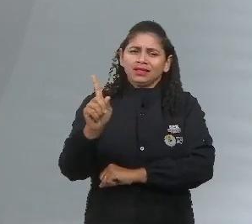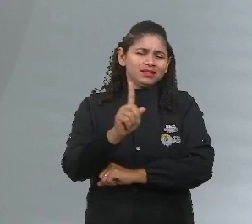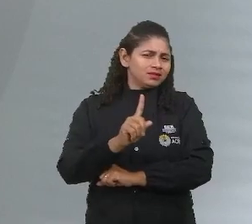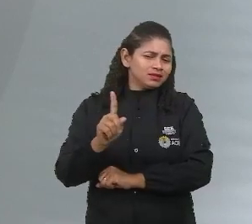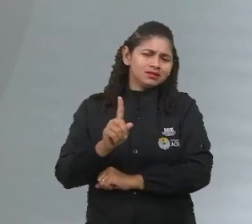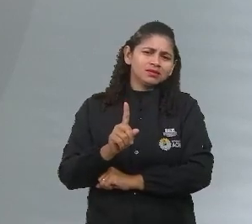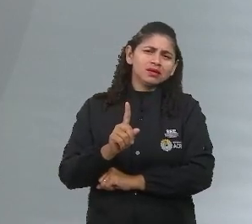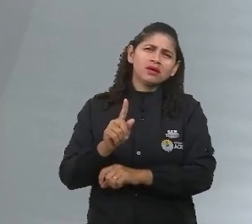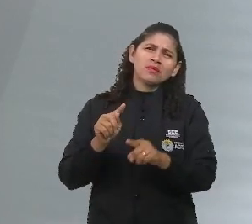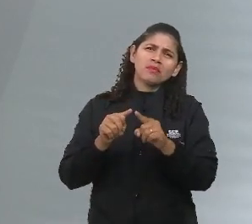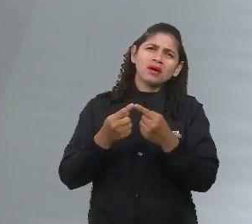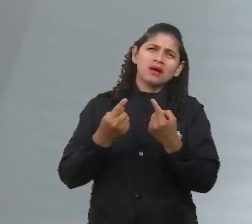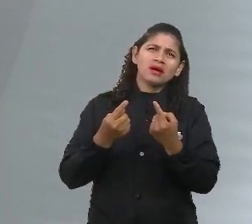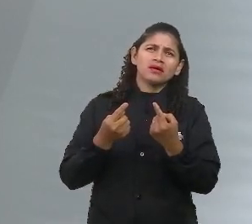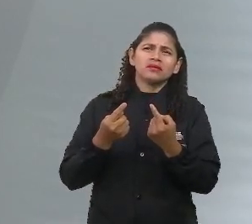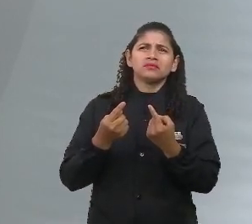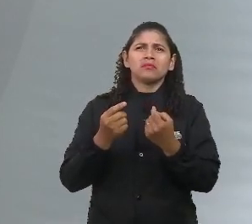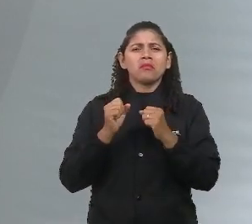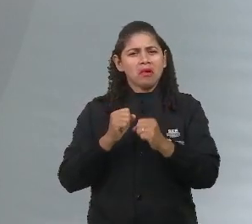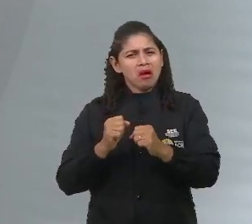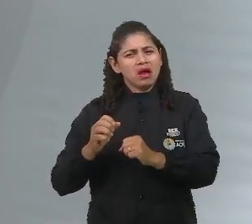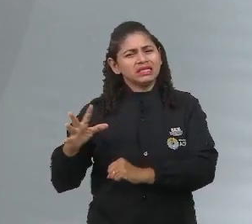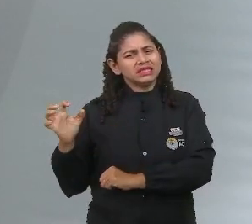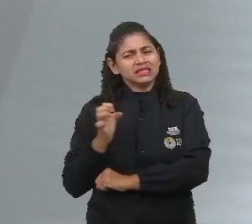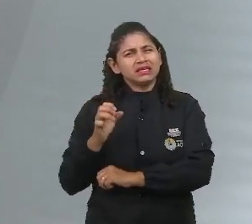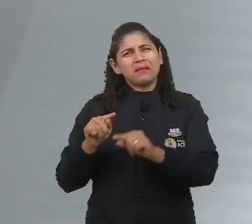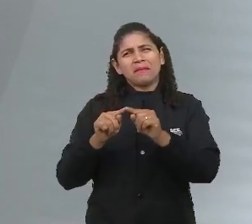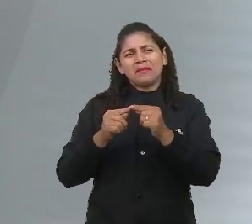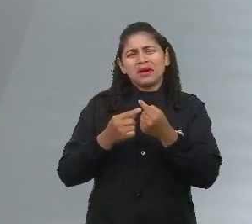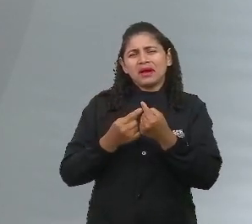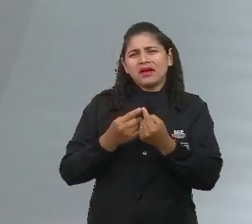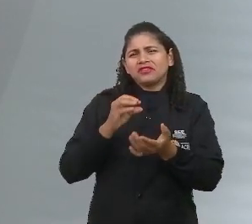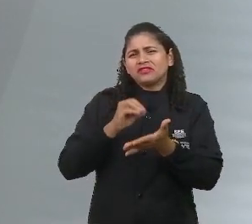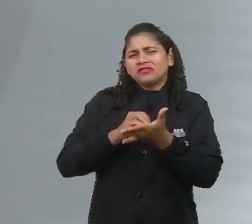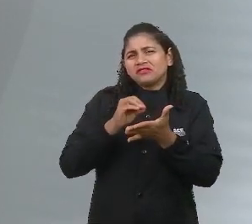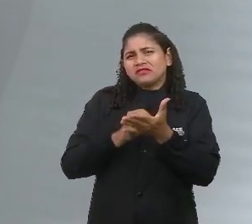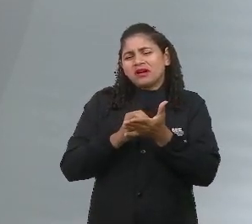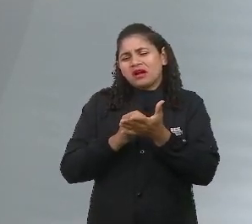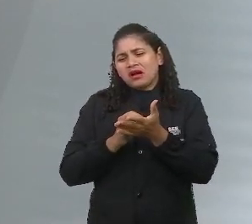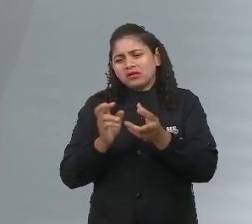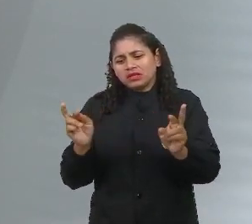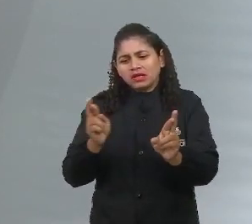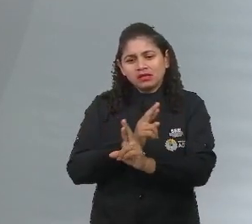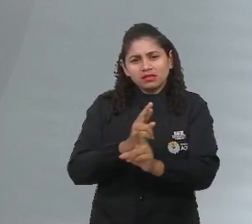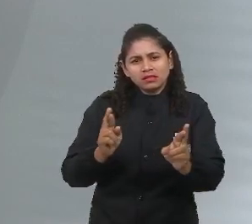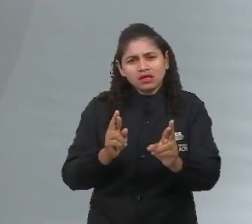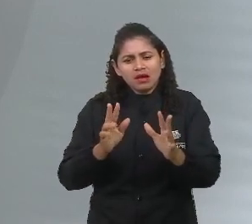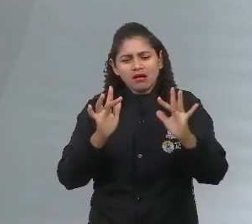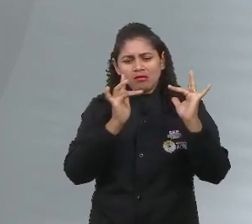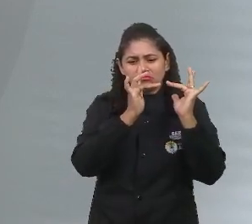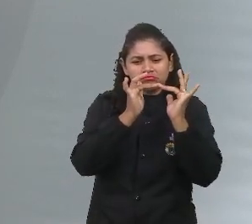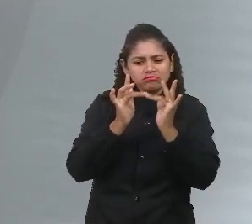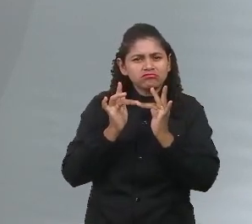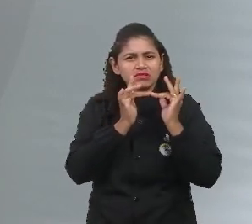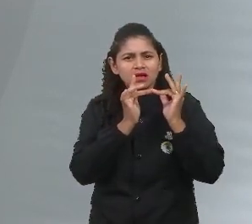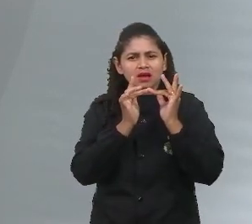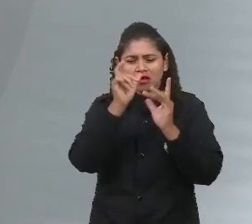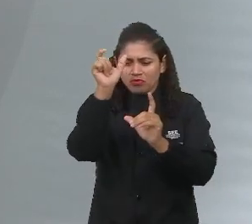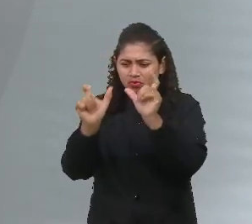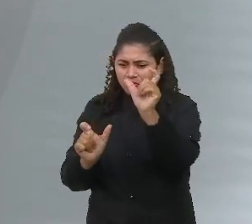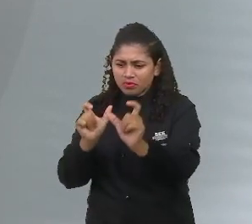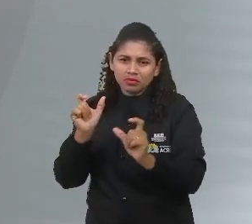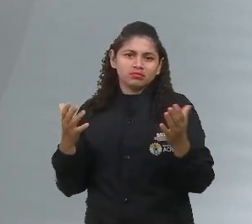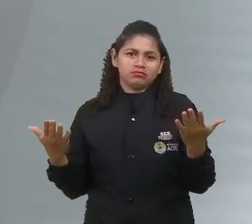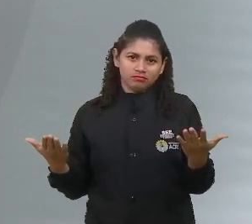você é vazio de possibilidades, de relações, de trocas, e isso dentro da sua esfera da qualidade de vida